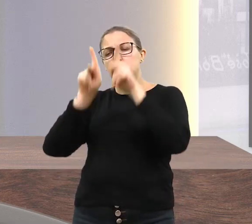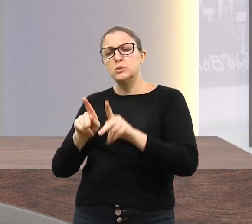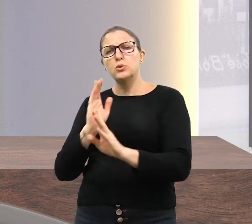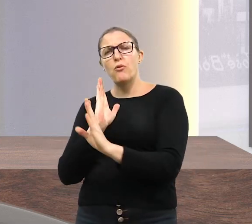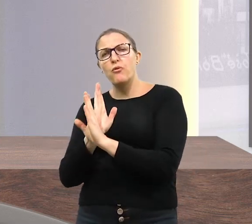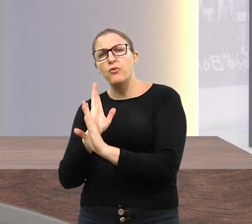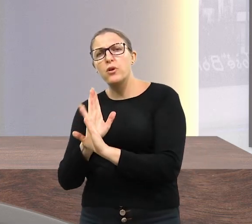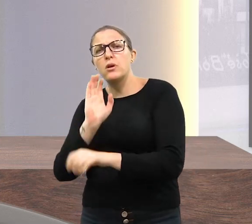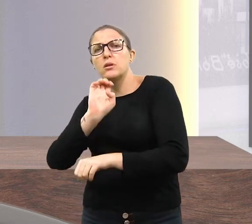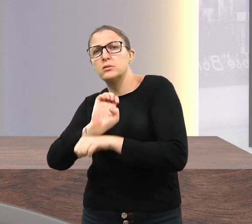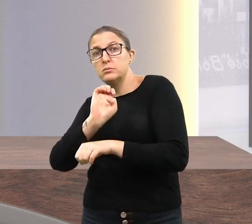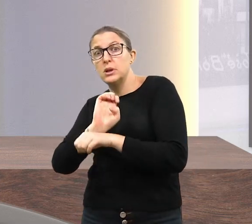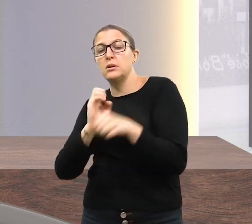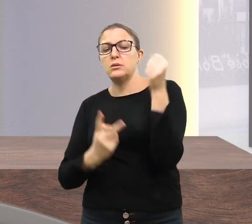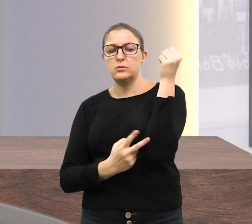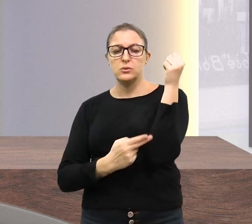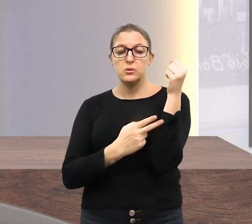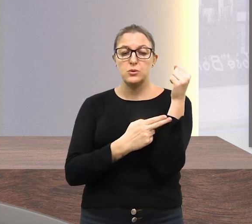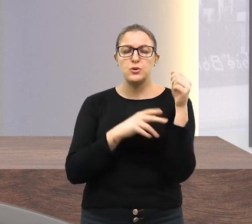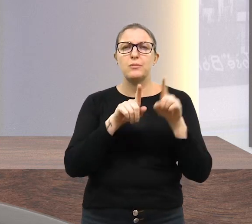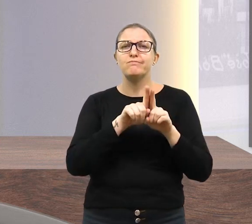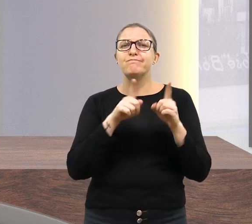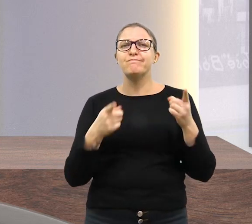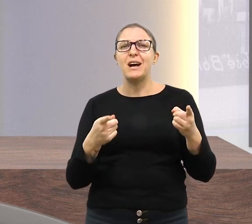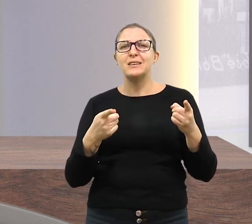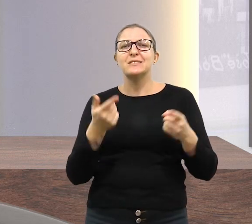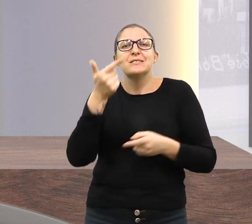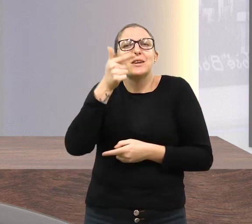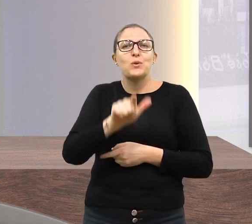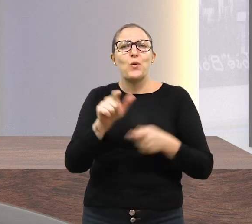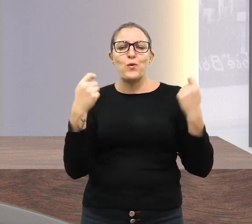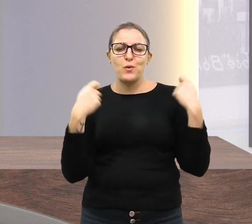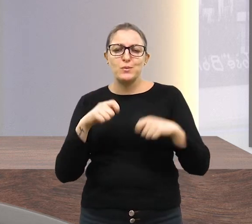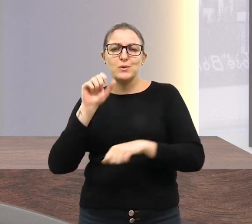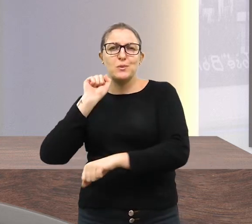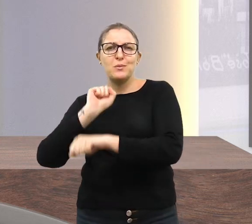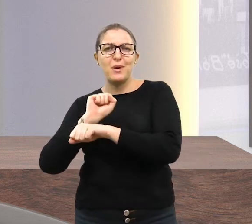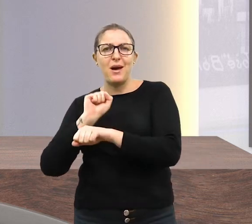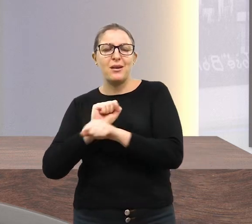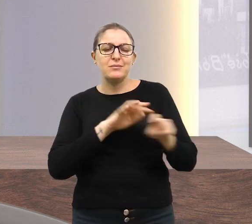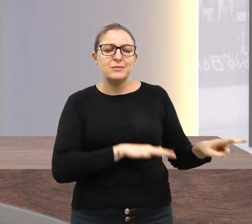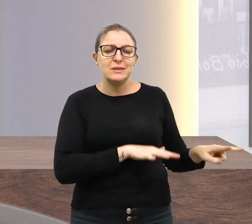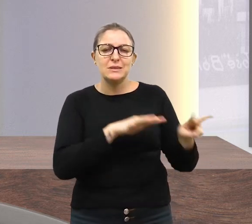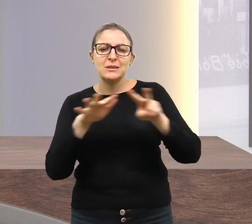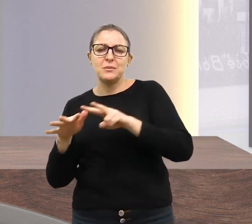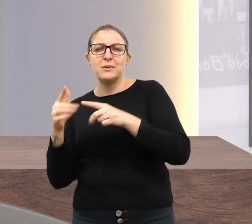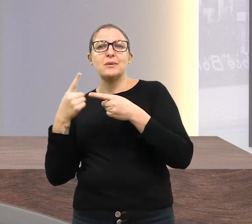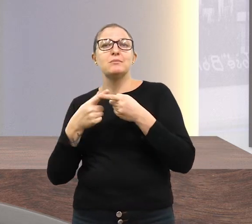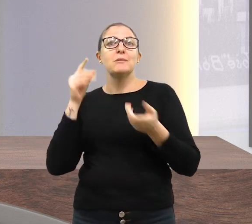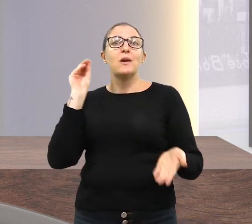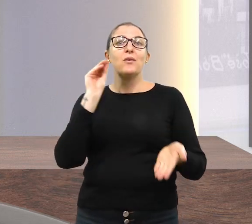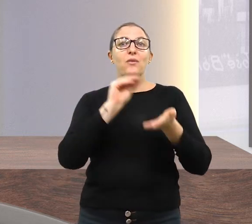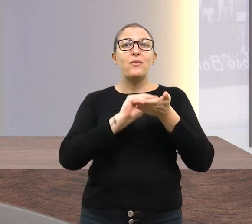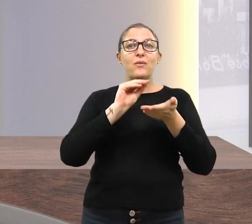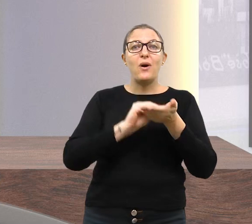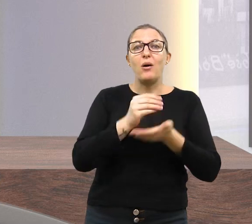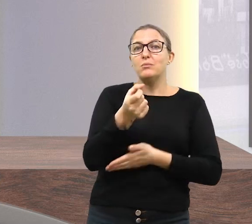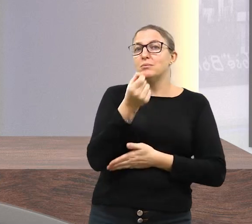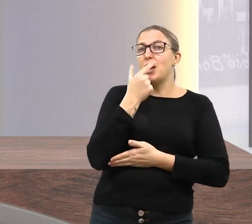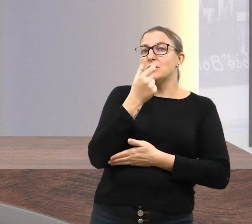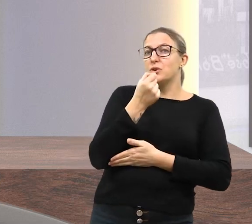procedimentos. Só que o serviço foi novamente suspenso nesta semana, por causa da falta de